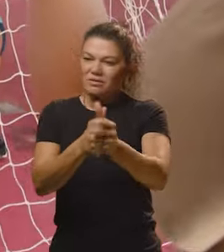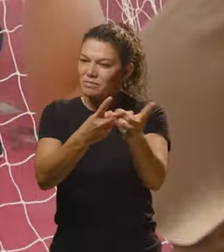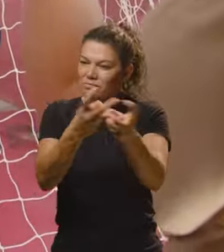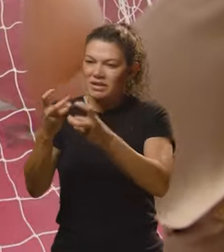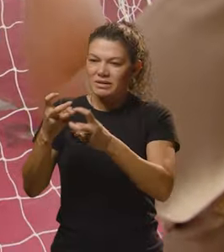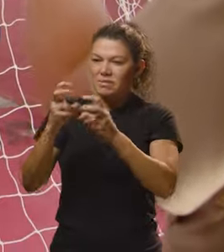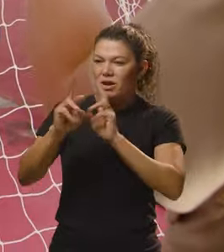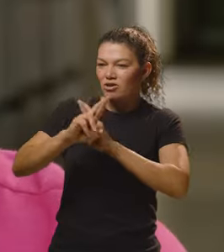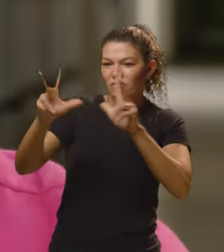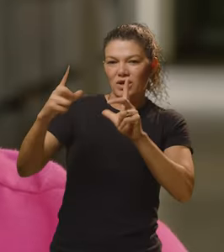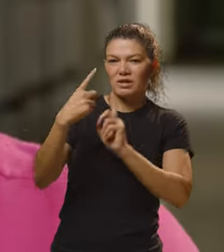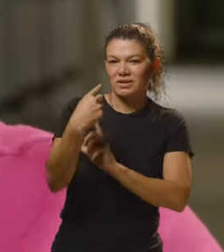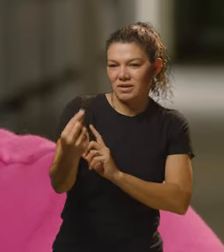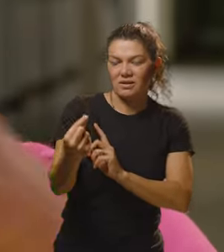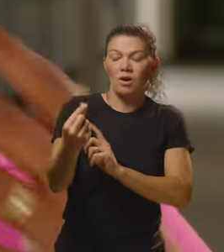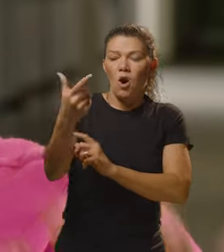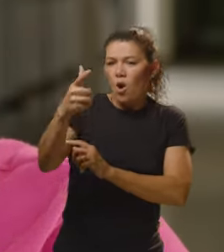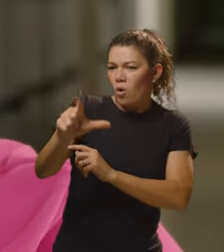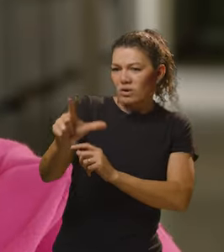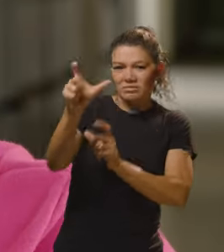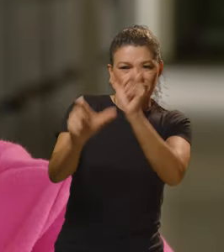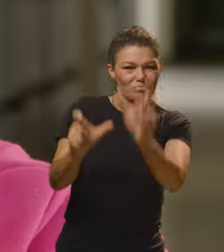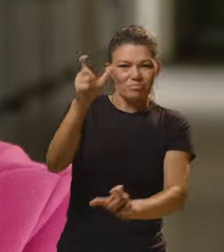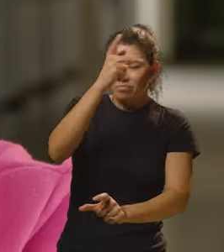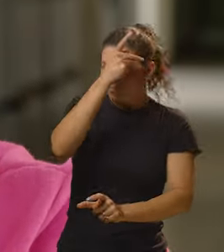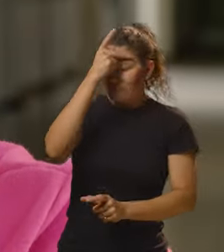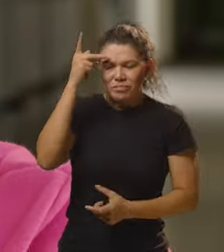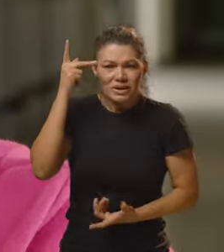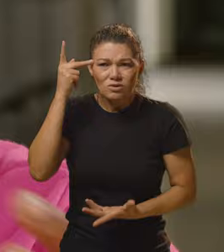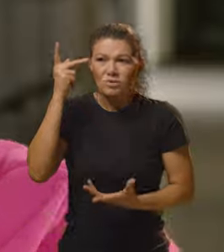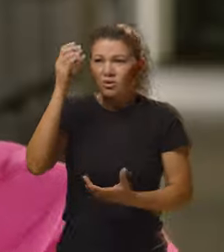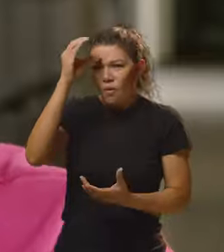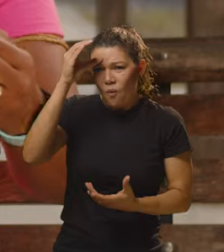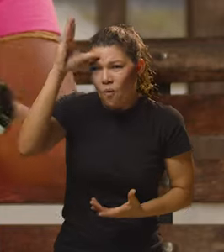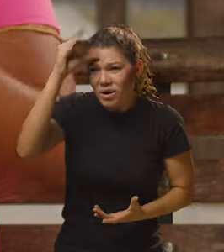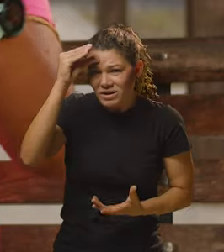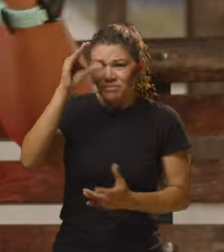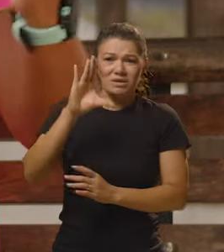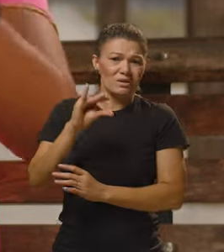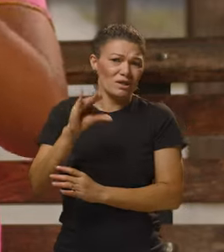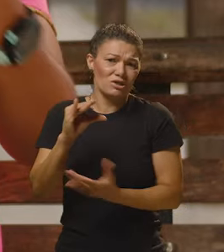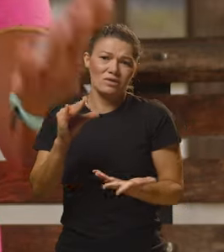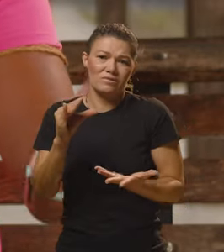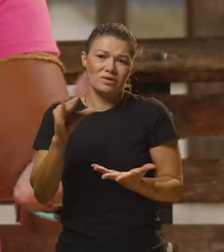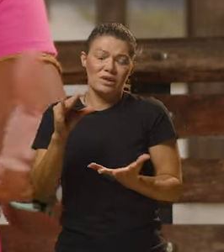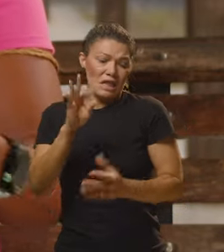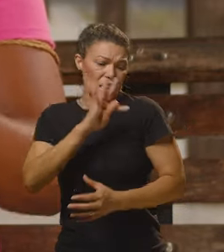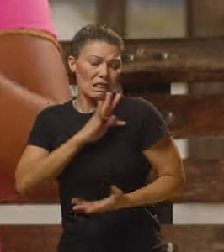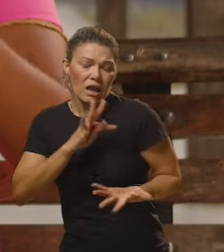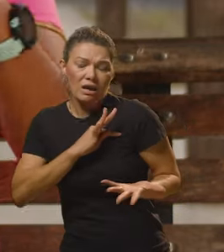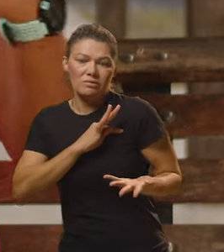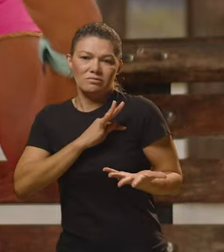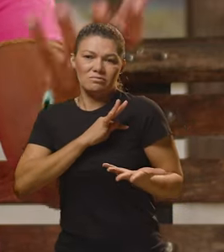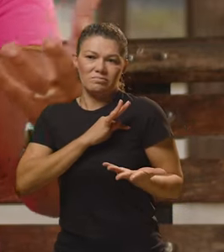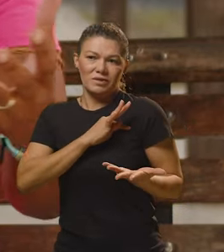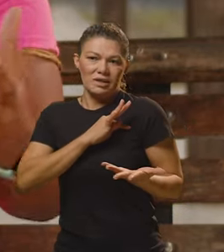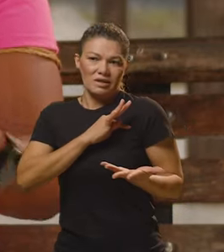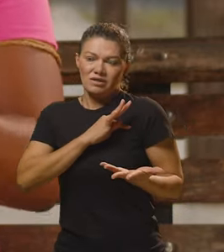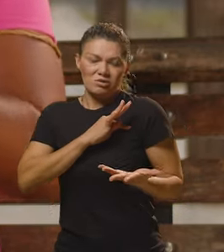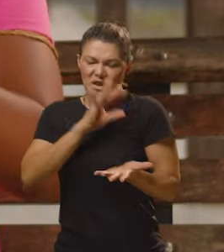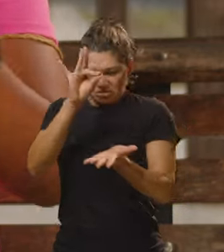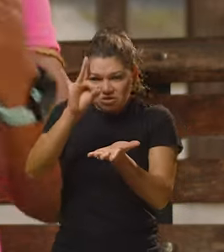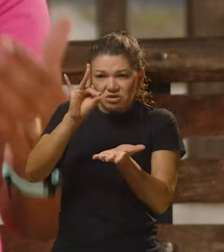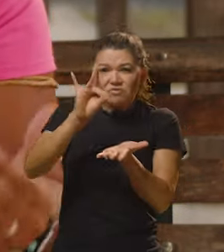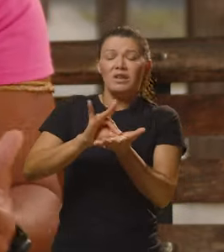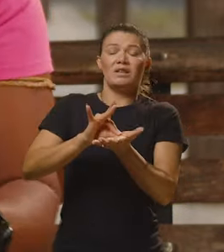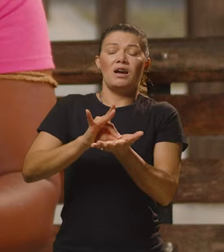esse estudante sai. E são outras pessoas, não só do ponto de vista do conhecimento científico, do conhecimento técnico,